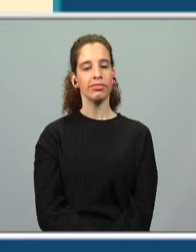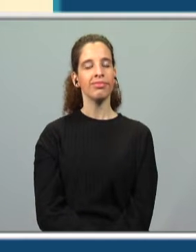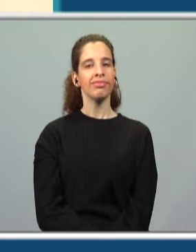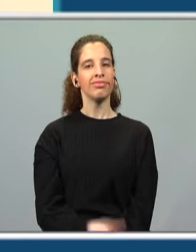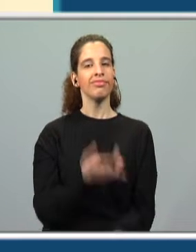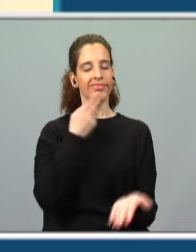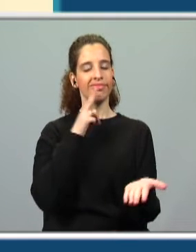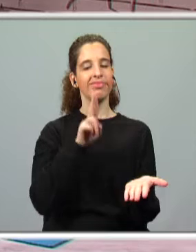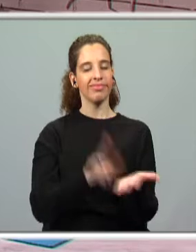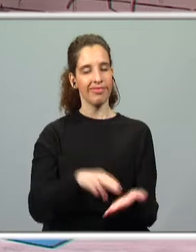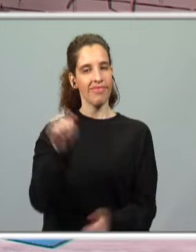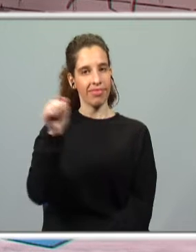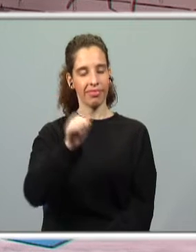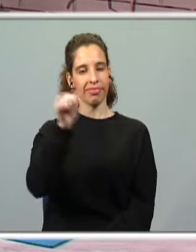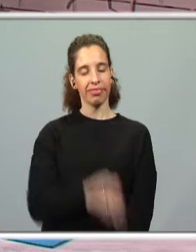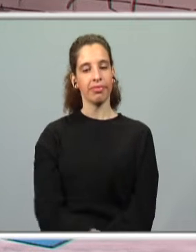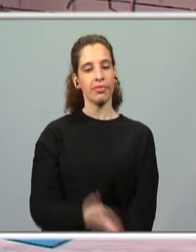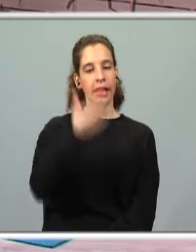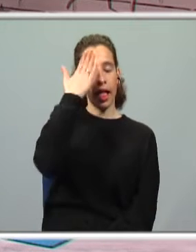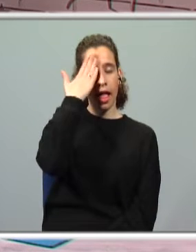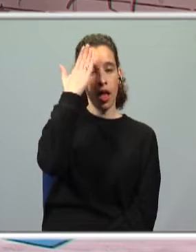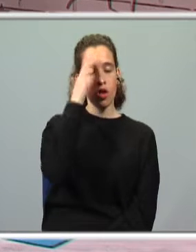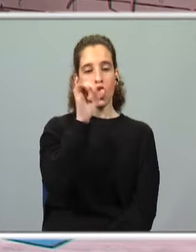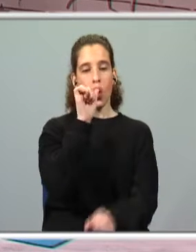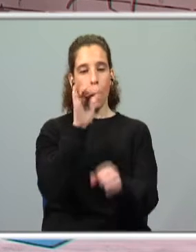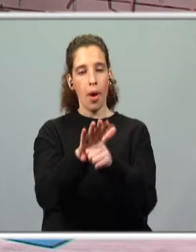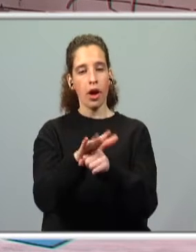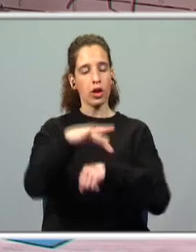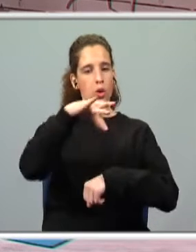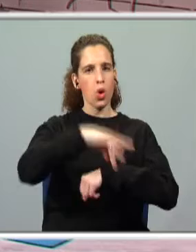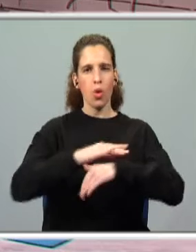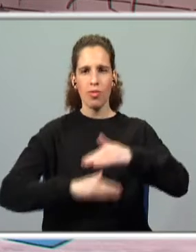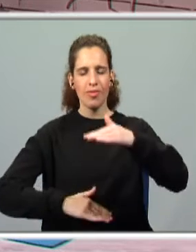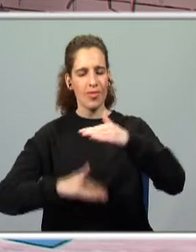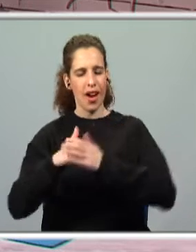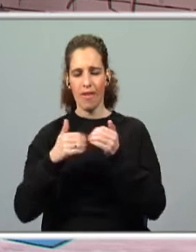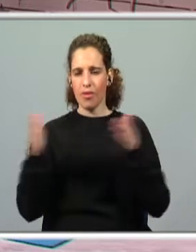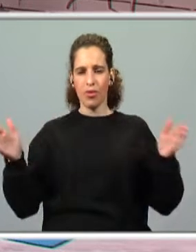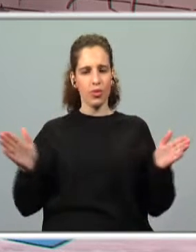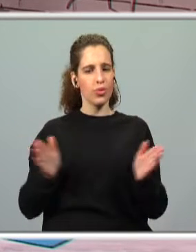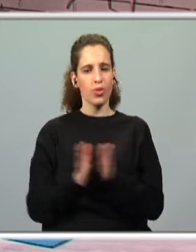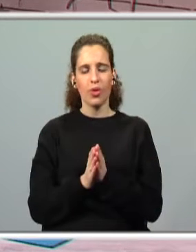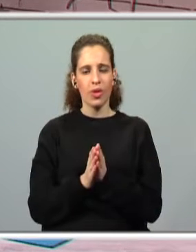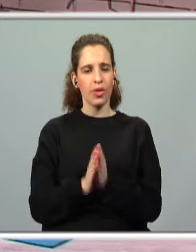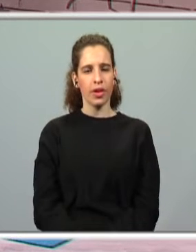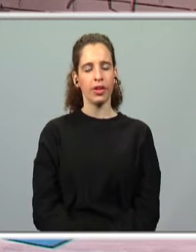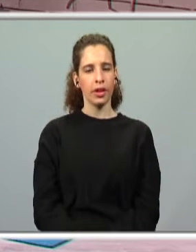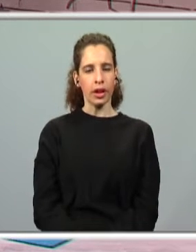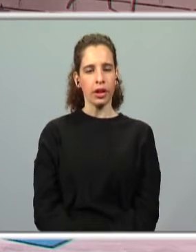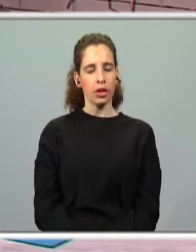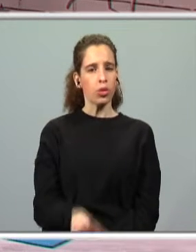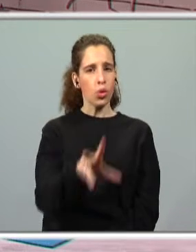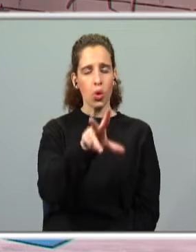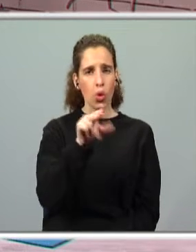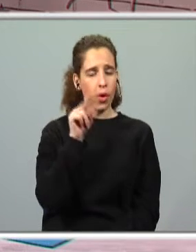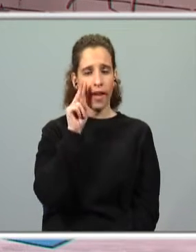Sim, é verdadeiro. Ele achava o quê? Que o mar curava tudo e que eles não terem ido ou